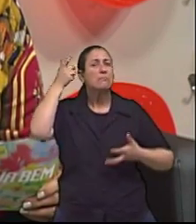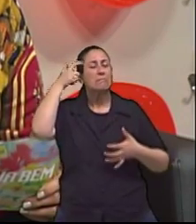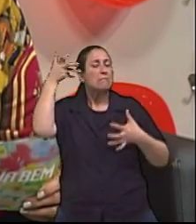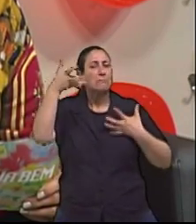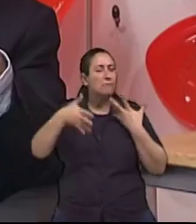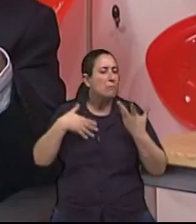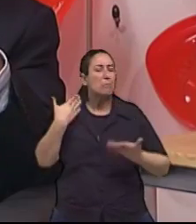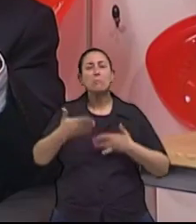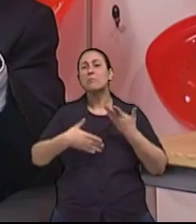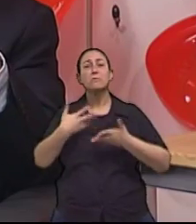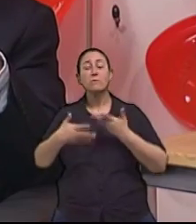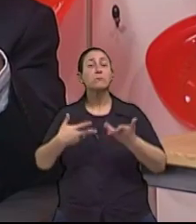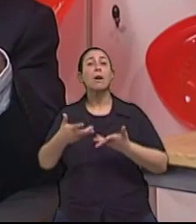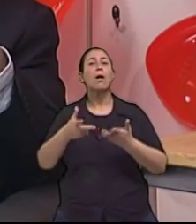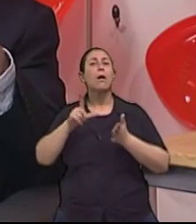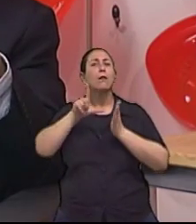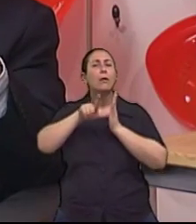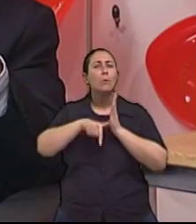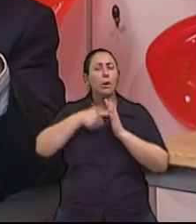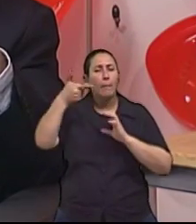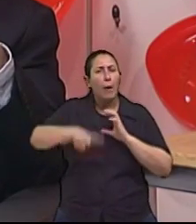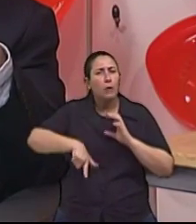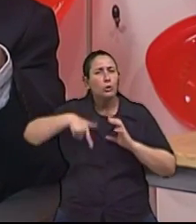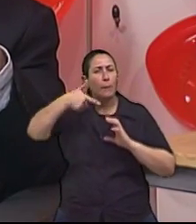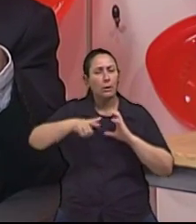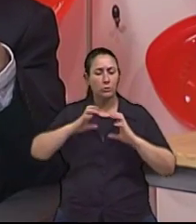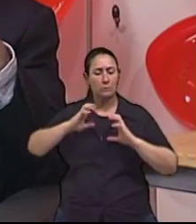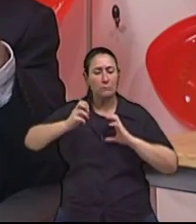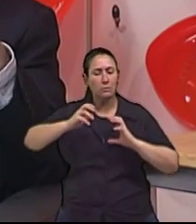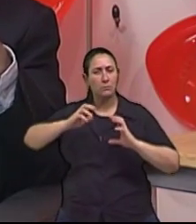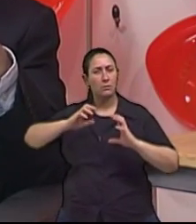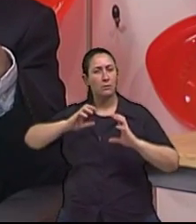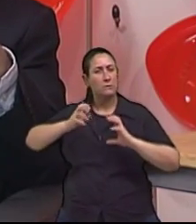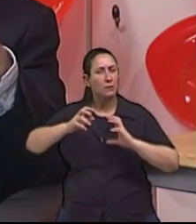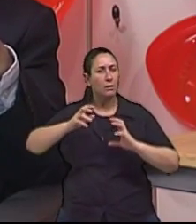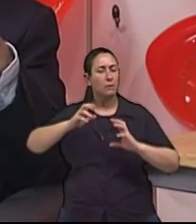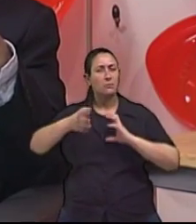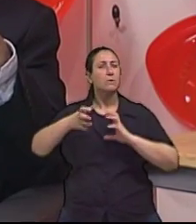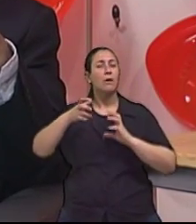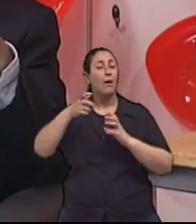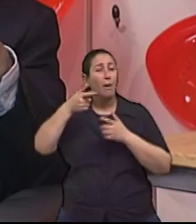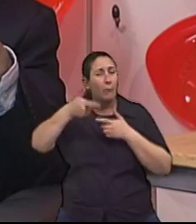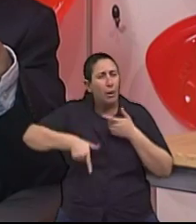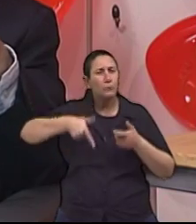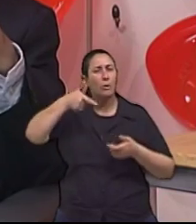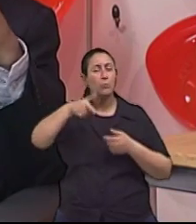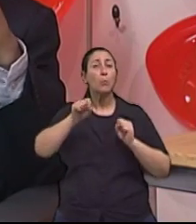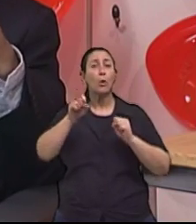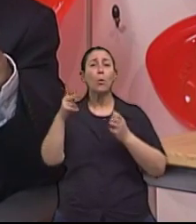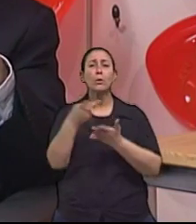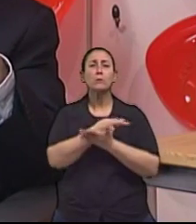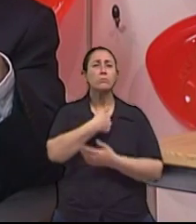e formando um volume de lesão significativo, a pessoa vai começar a ter problemas de raciocínio, de memória, de planejamento,